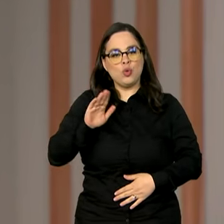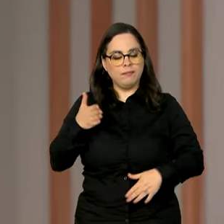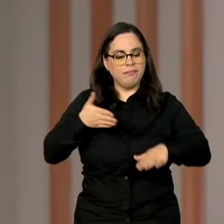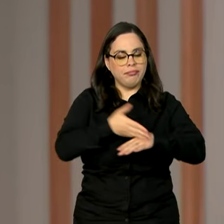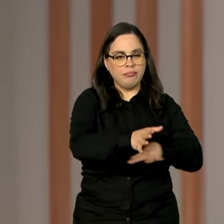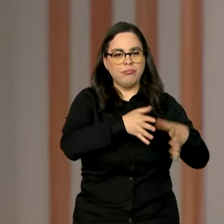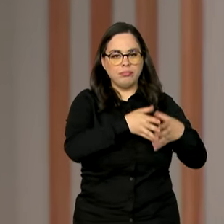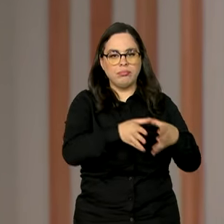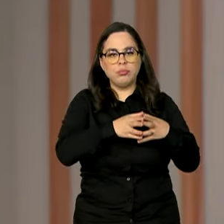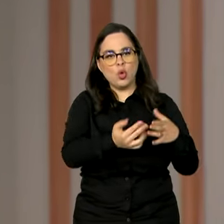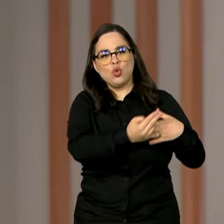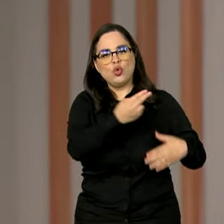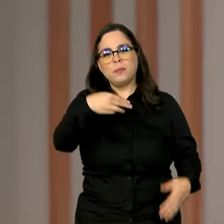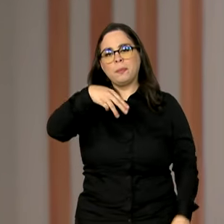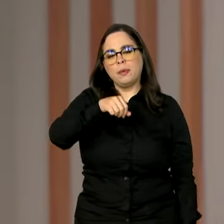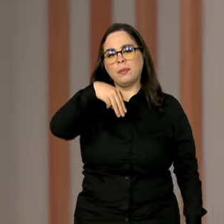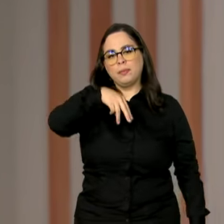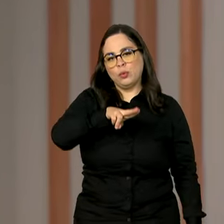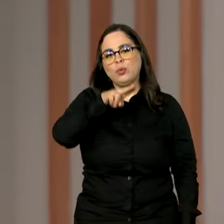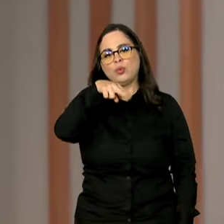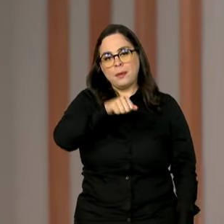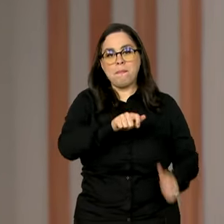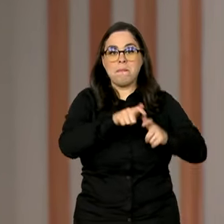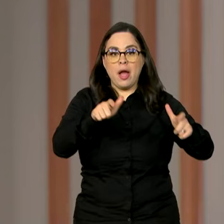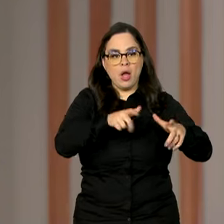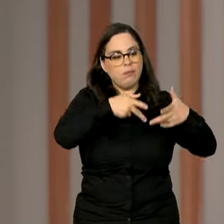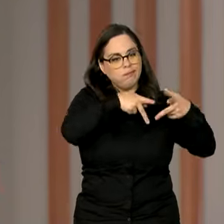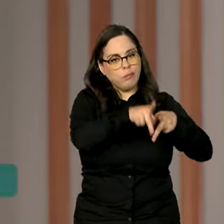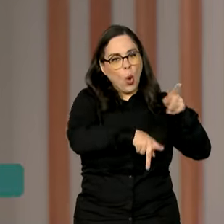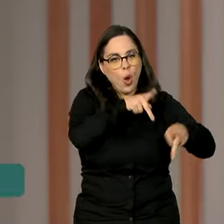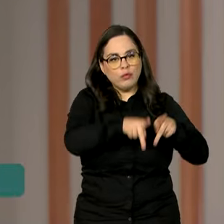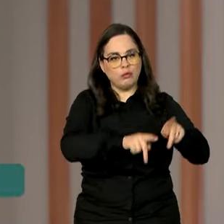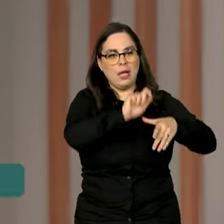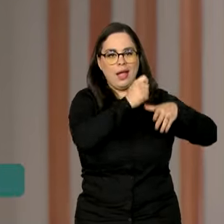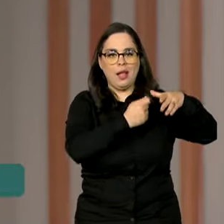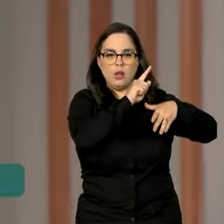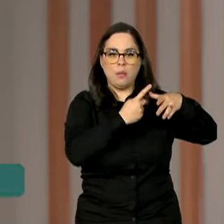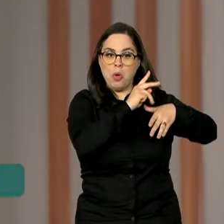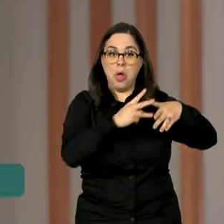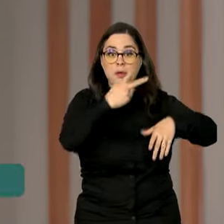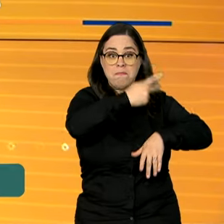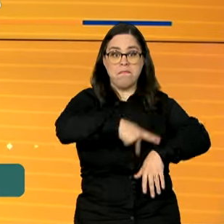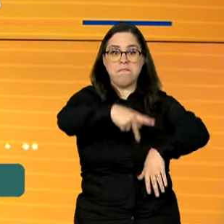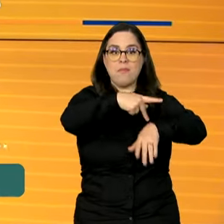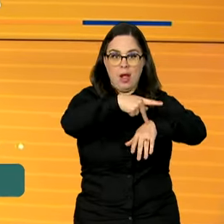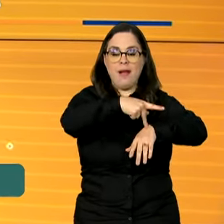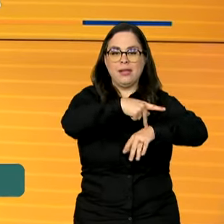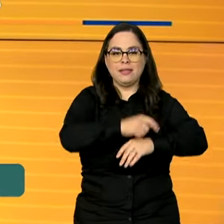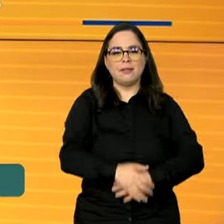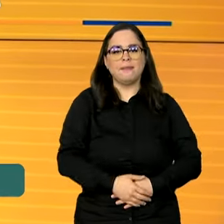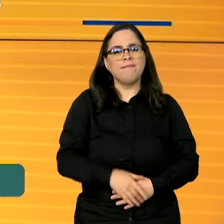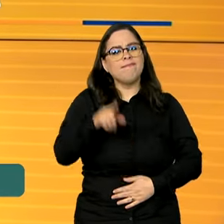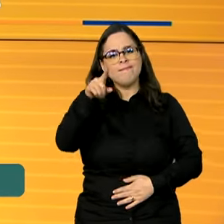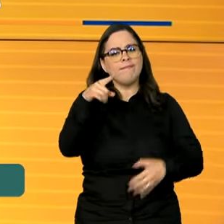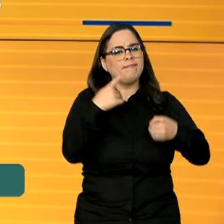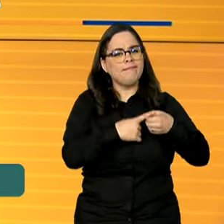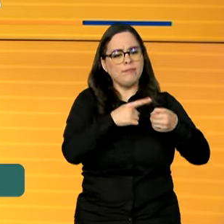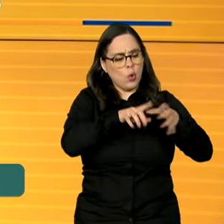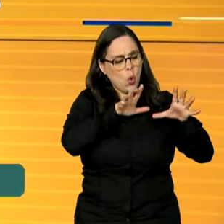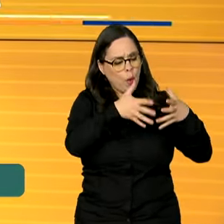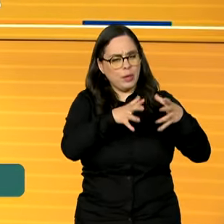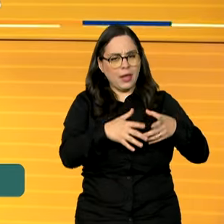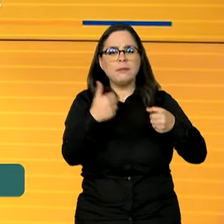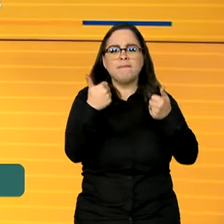visitou o povoado de Mamuna, onde vive a maior população quilombola do país. Esta comunidade fica